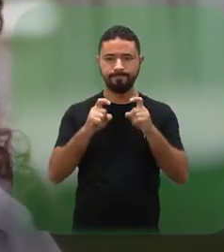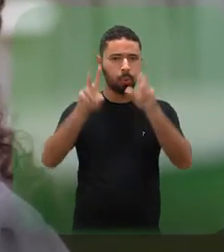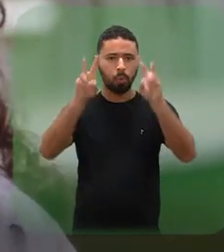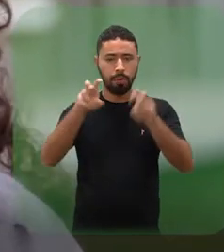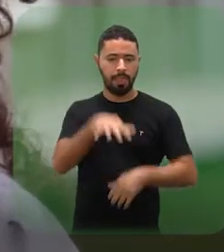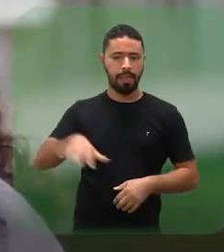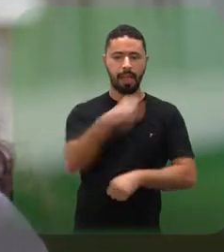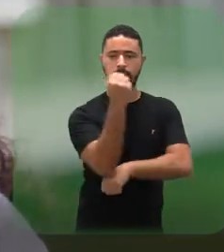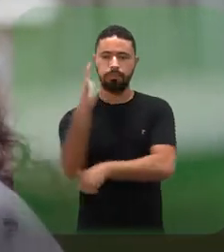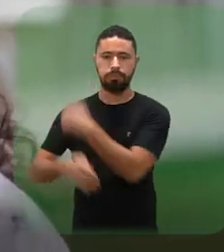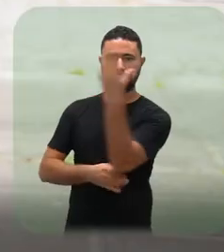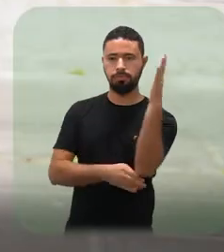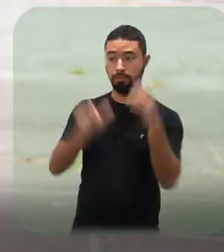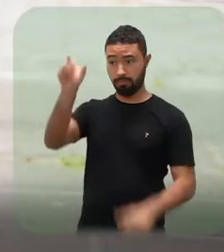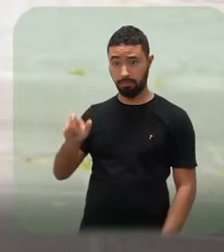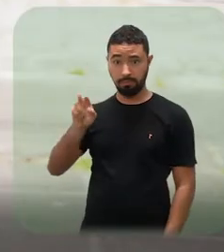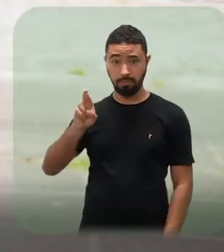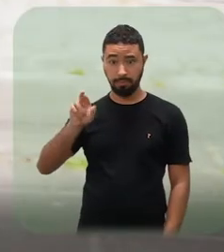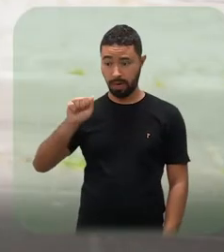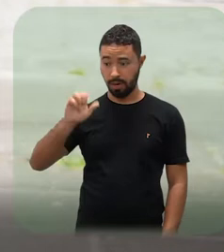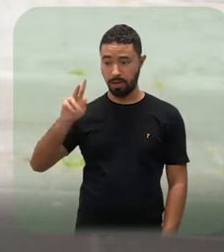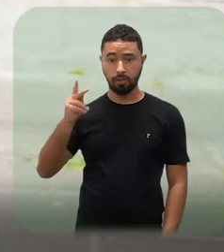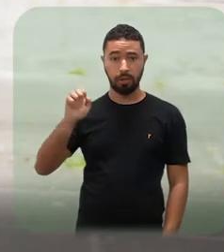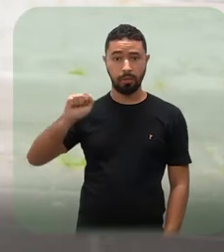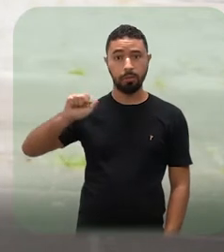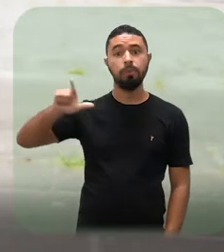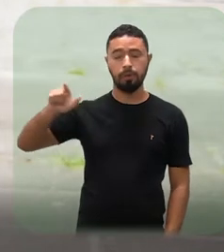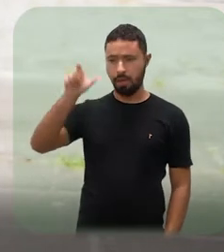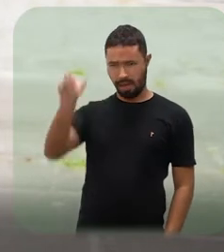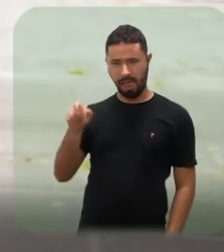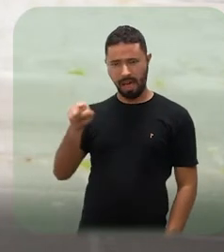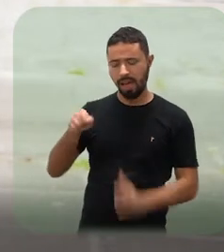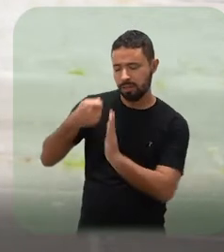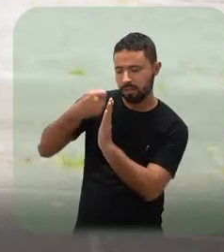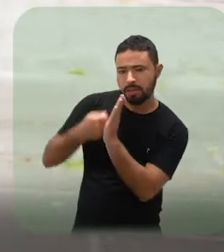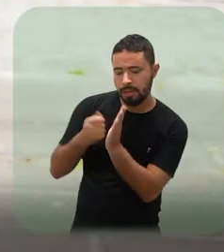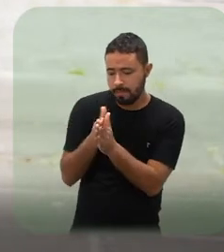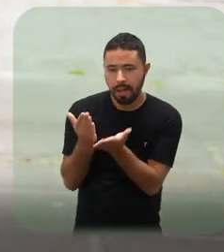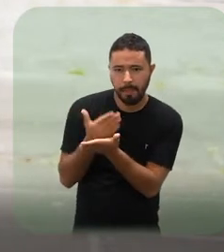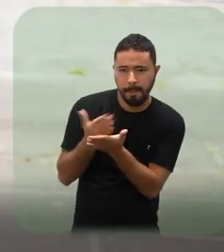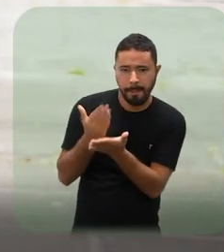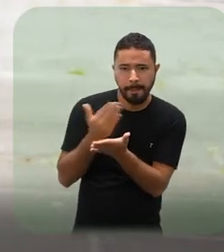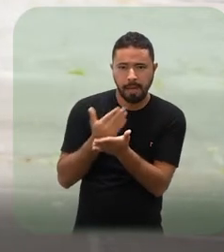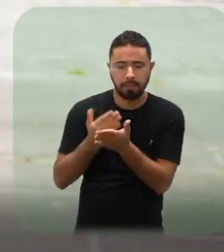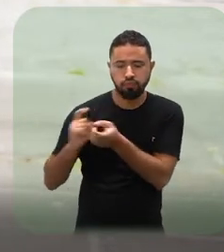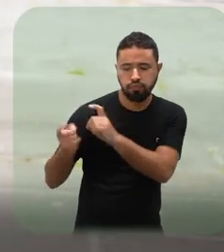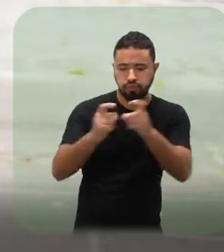discussão, para a temática do meio ambiente. Então a gente tem desde a Rachel Carson, lá quando ela escreveu Primavera Silenciosa,